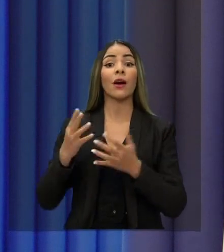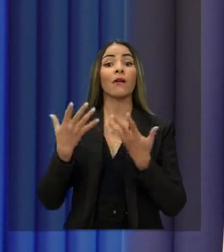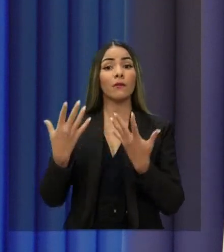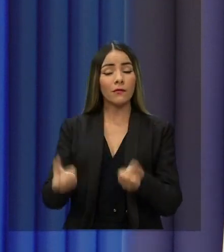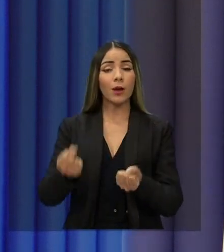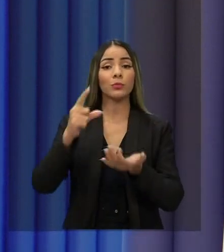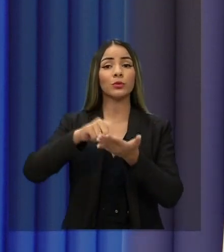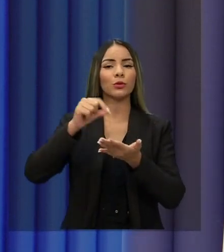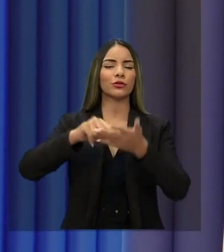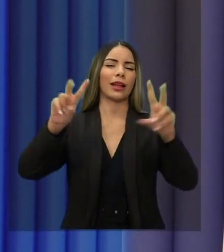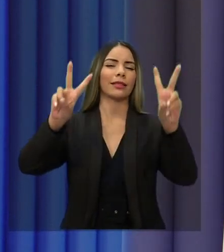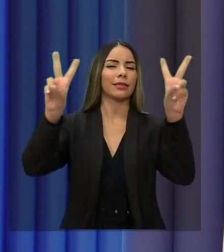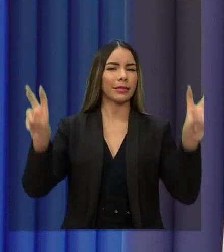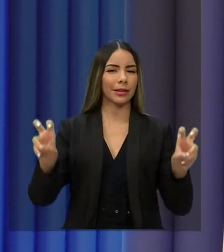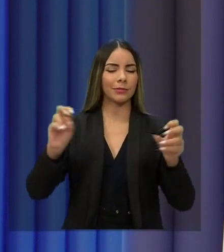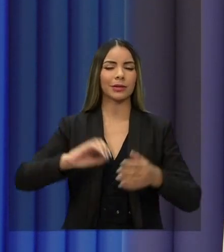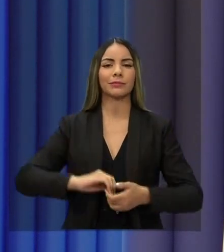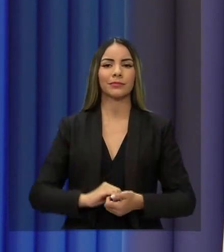próximo tema.